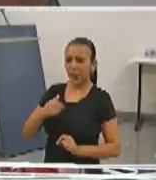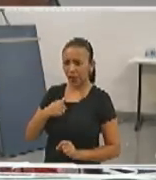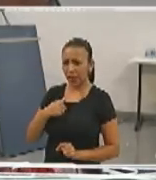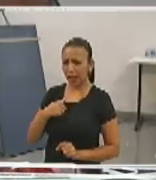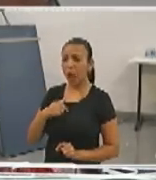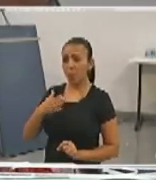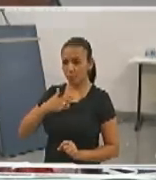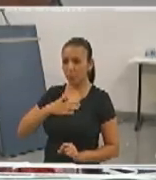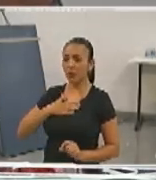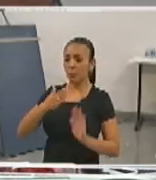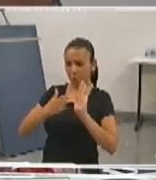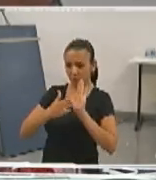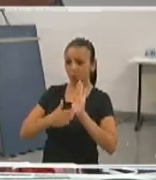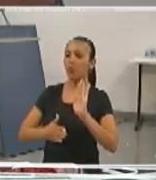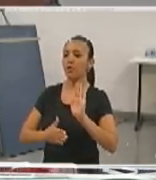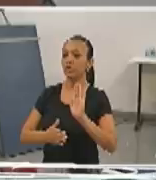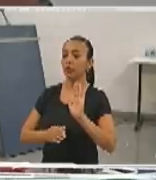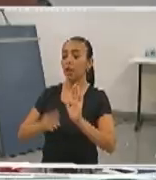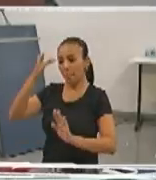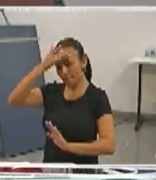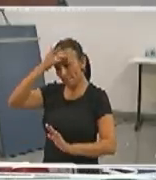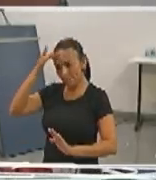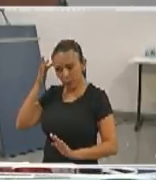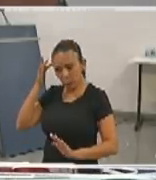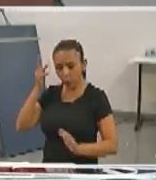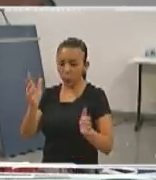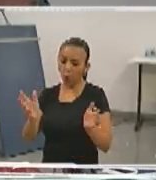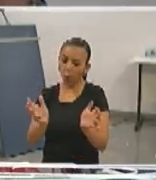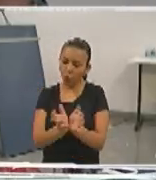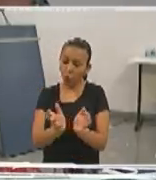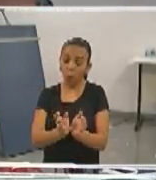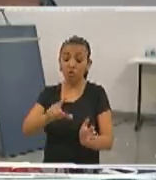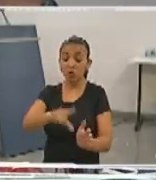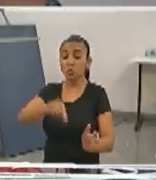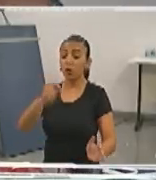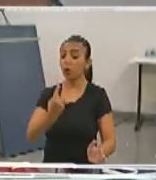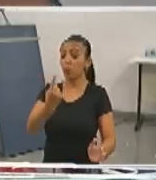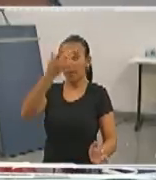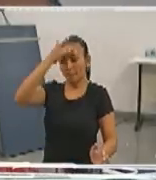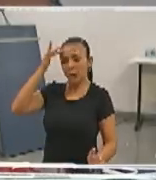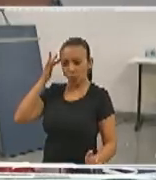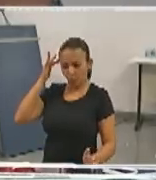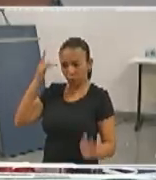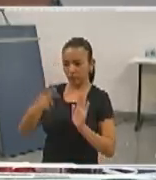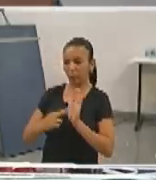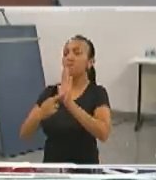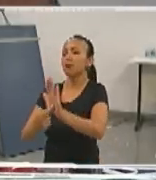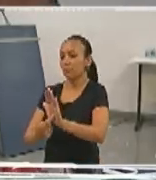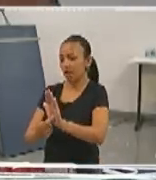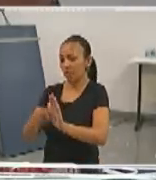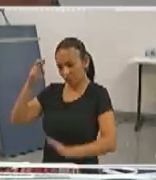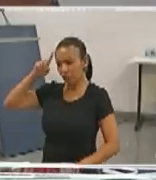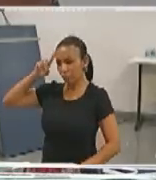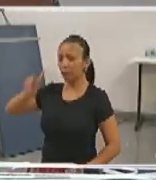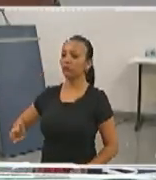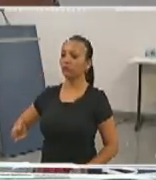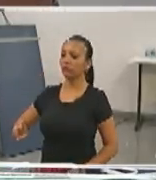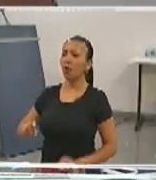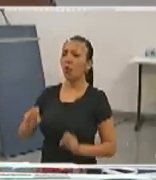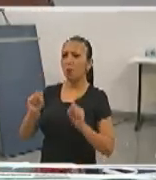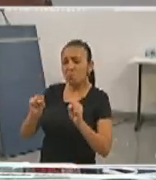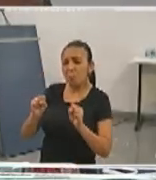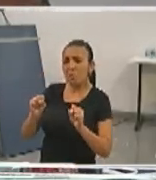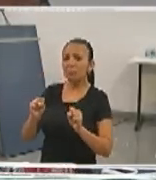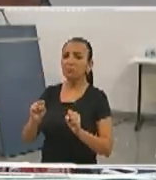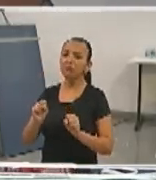a proposta que eu tenho é que as pessoas se reúnam e escolham uma pessoa para ser o diretor de enfermagem. Eu acho que nós poderíamos